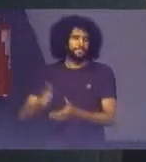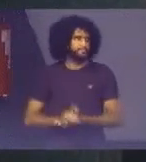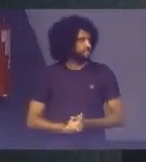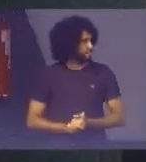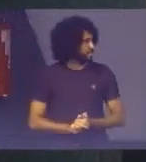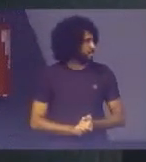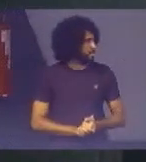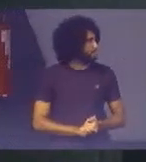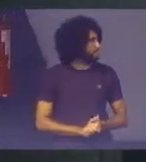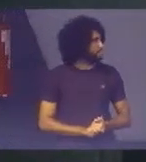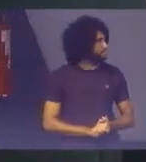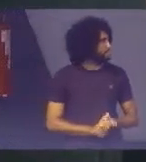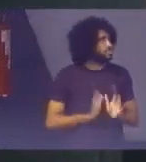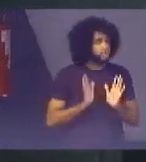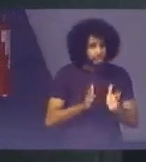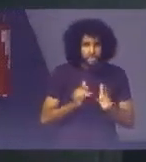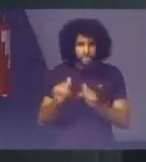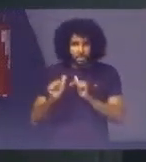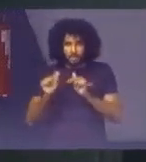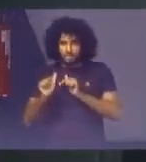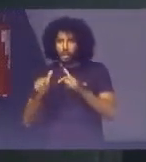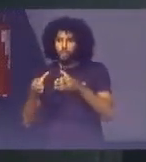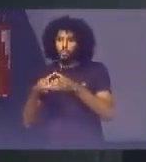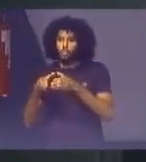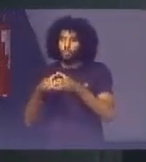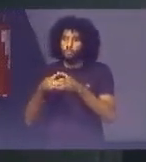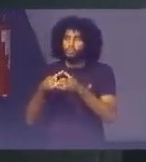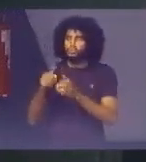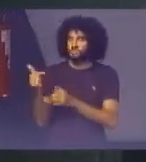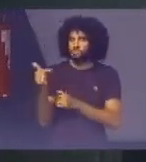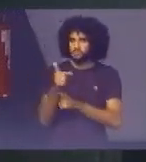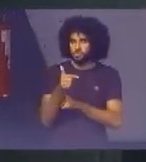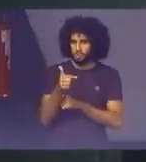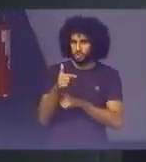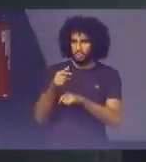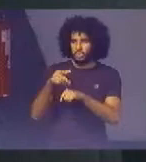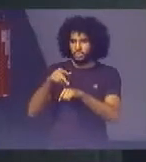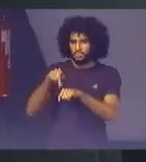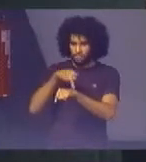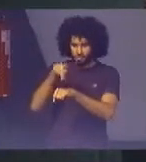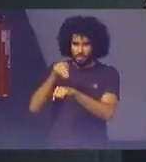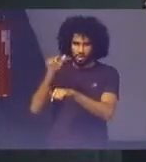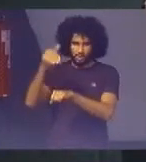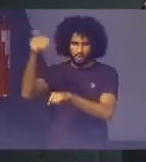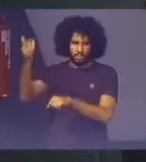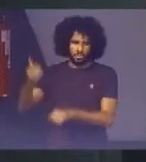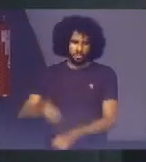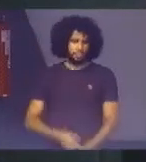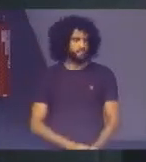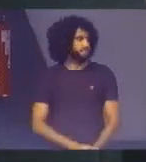vamos Já trabalhar Com o núcleo De 22 De 22 países Esses dados